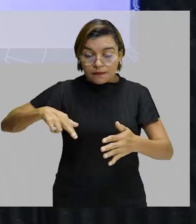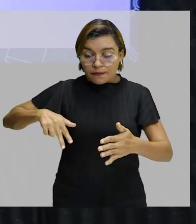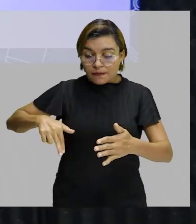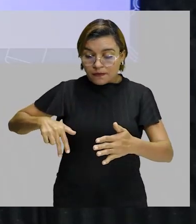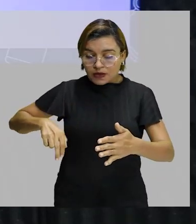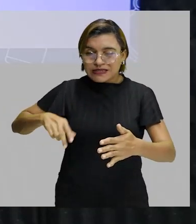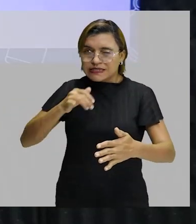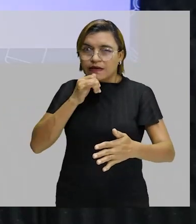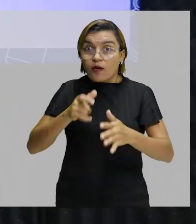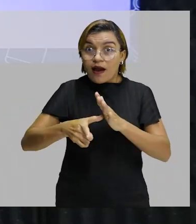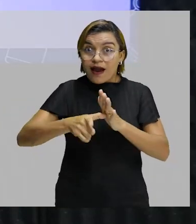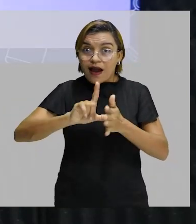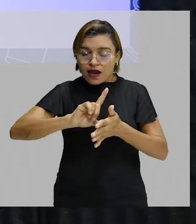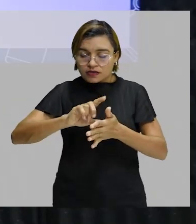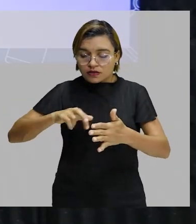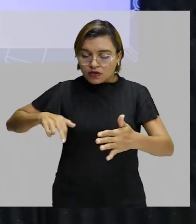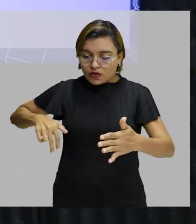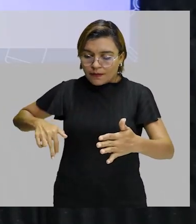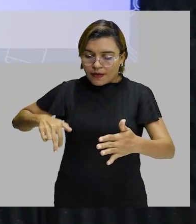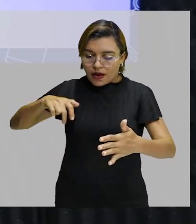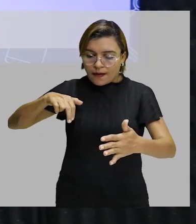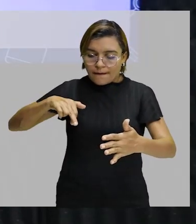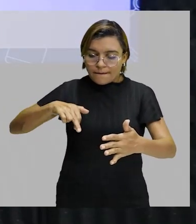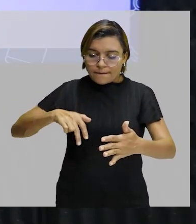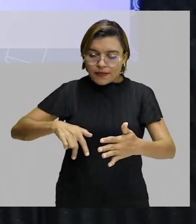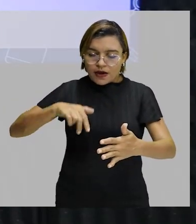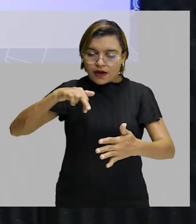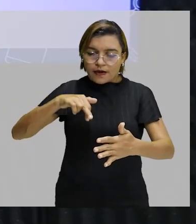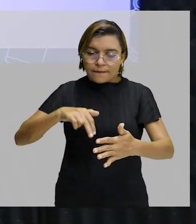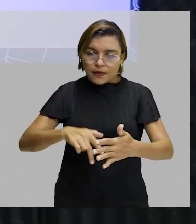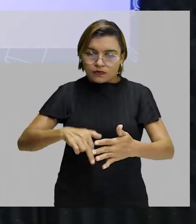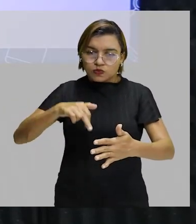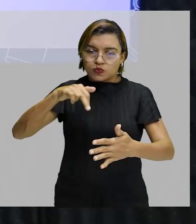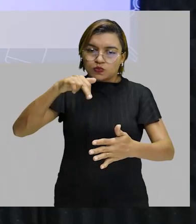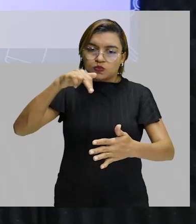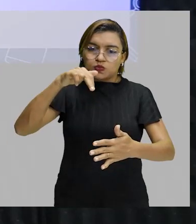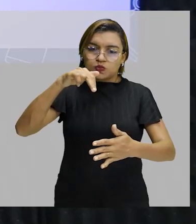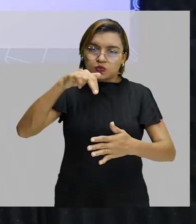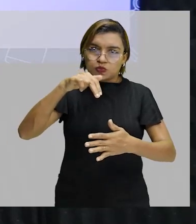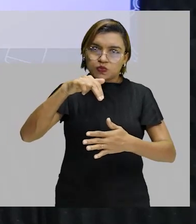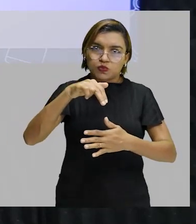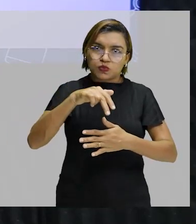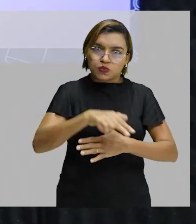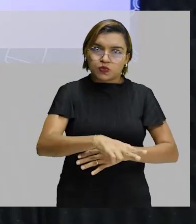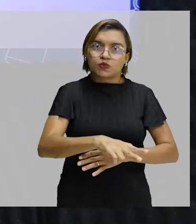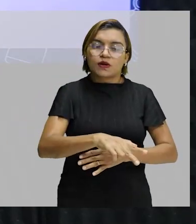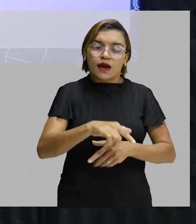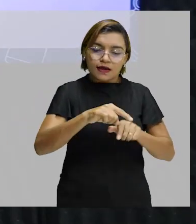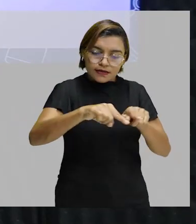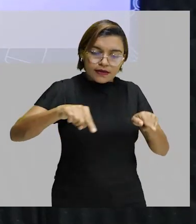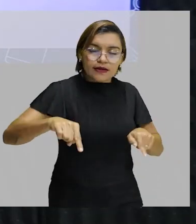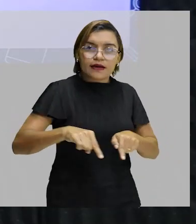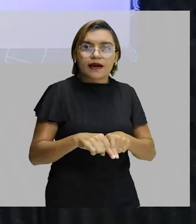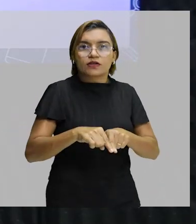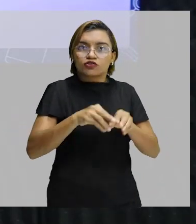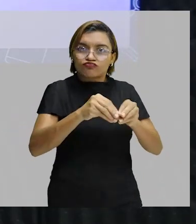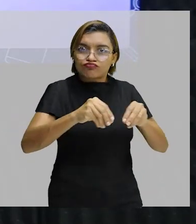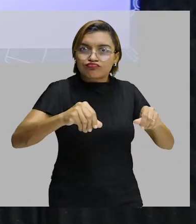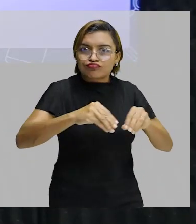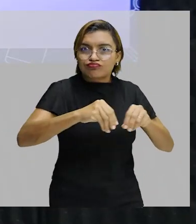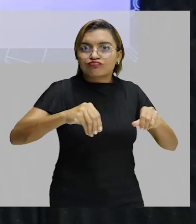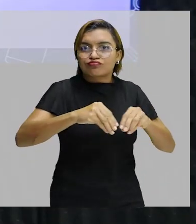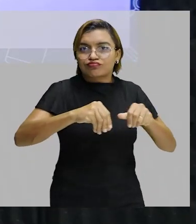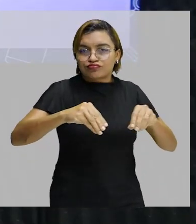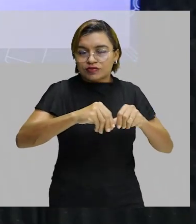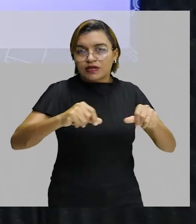saltos antes de lançar-se a caixa de areia. Aí eu falei para vocês que se ele inicia a sua impulsão